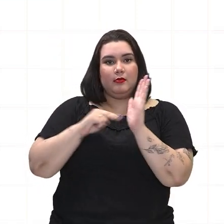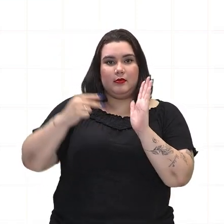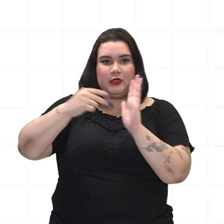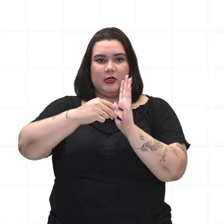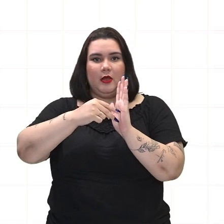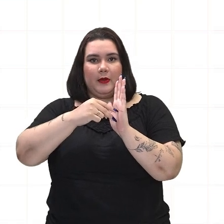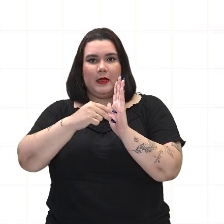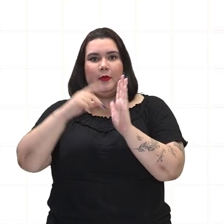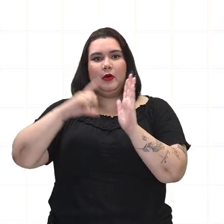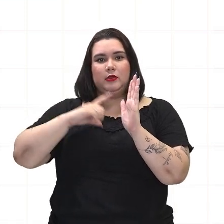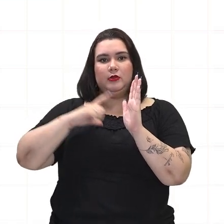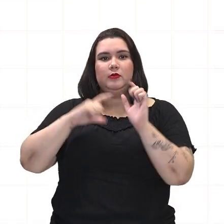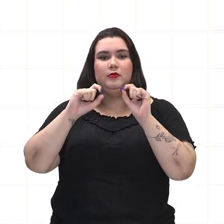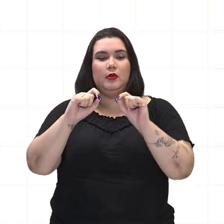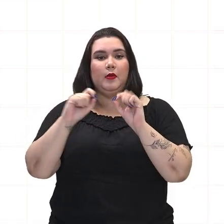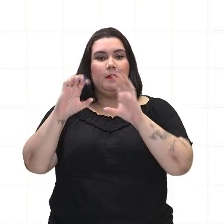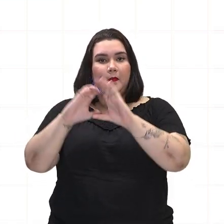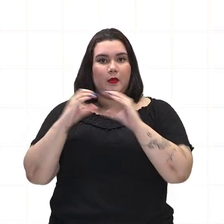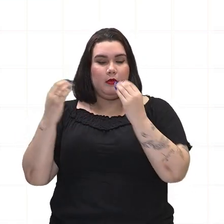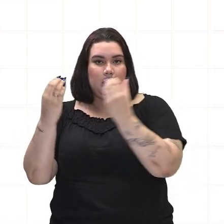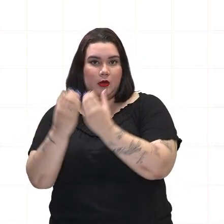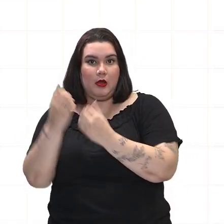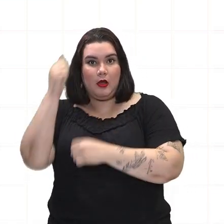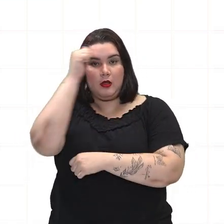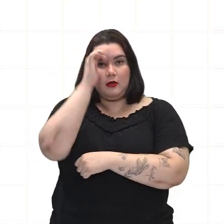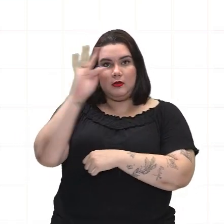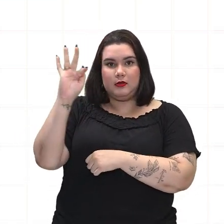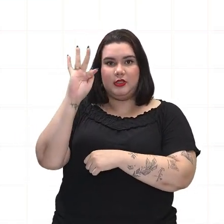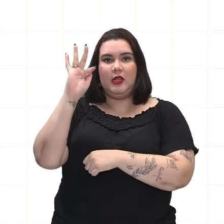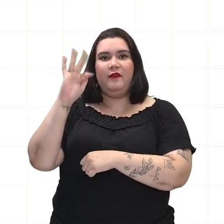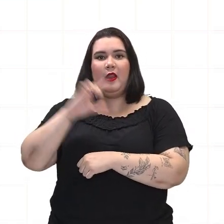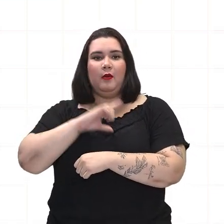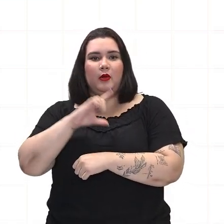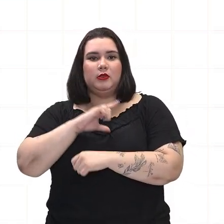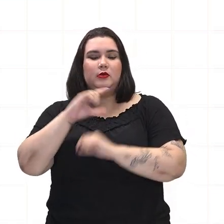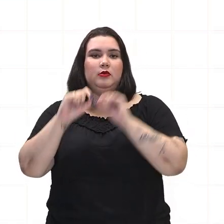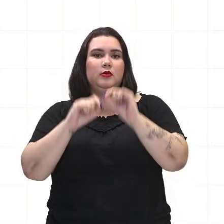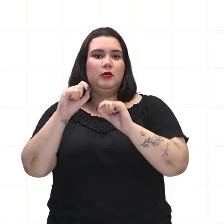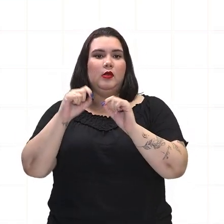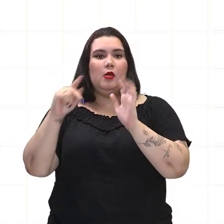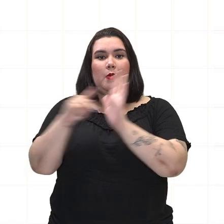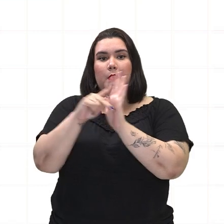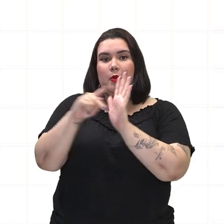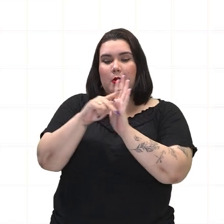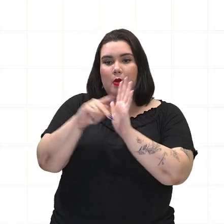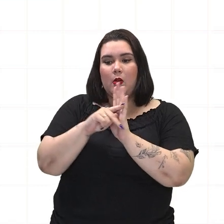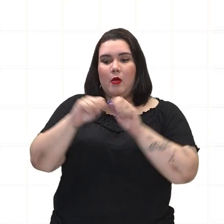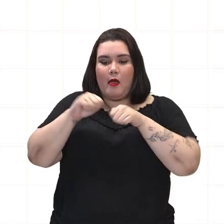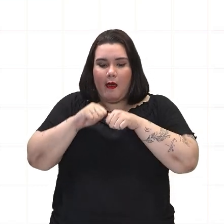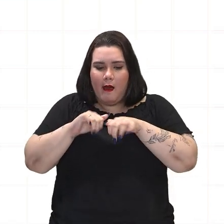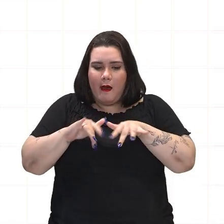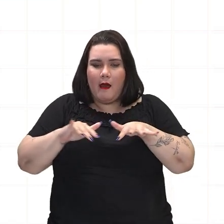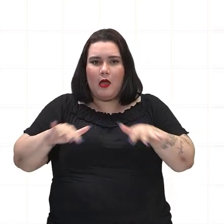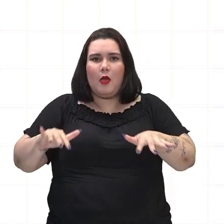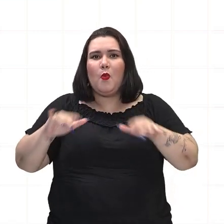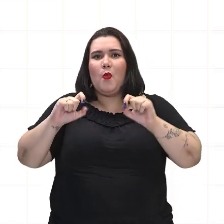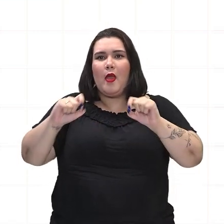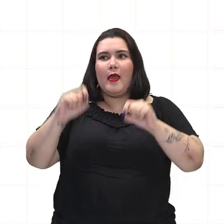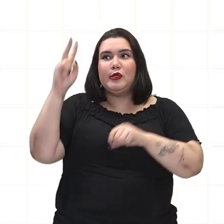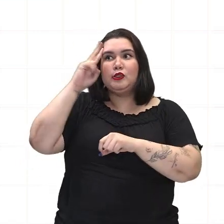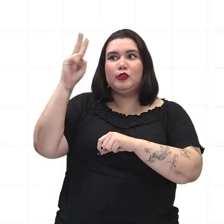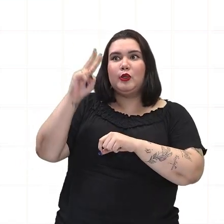onde muitas comunidades africanas dizem que as raízes representam as memórias e os